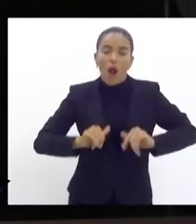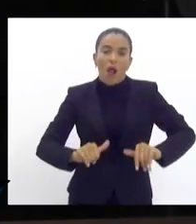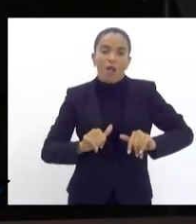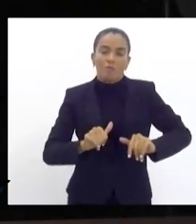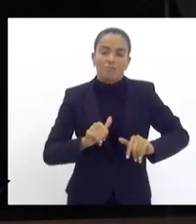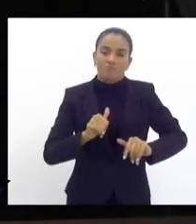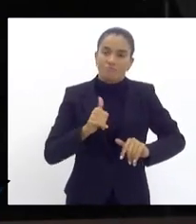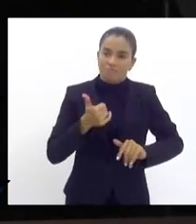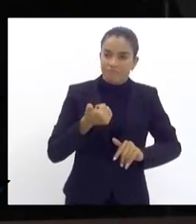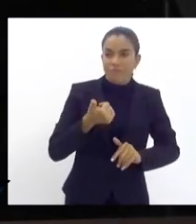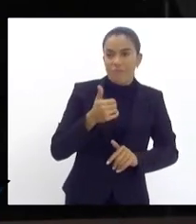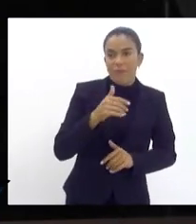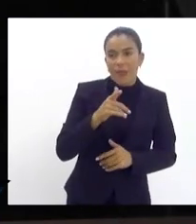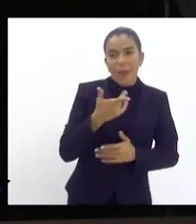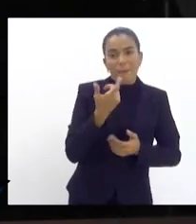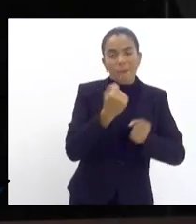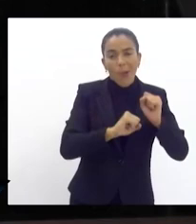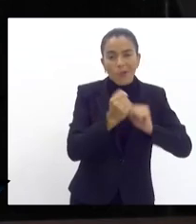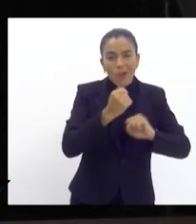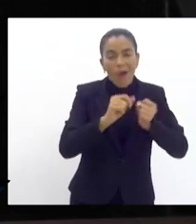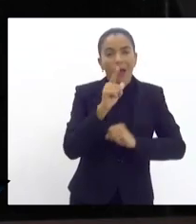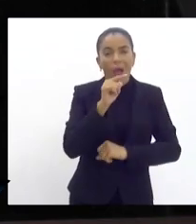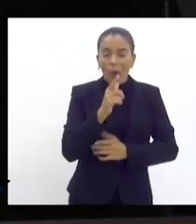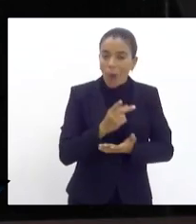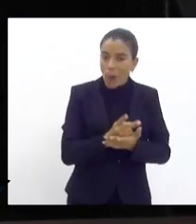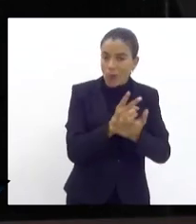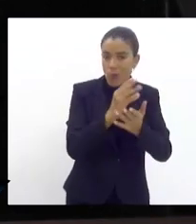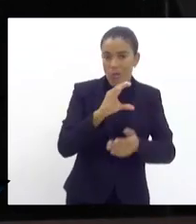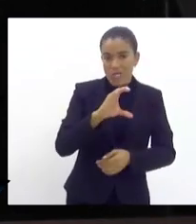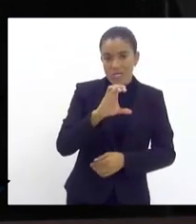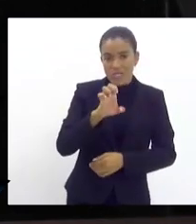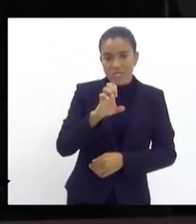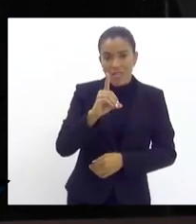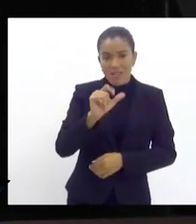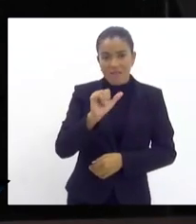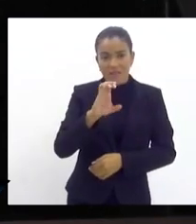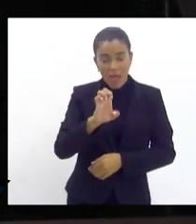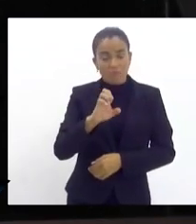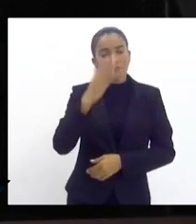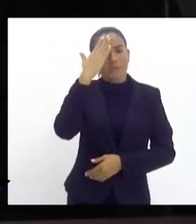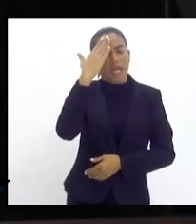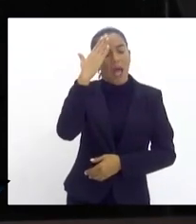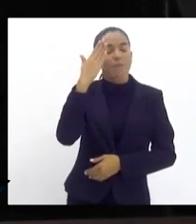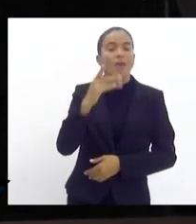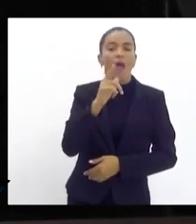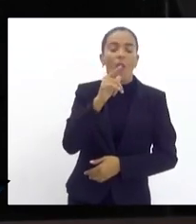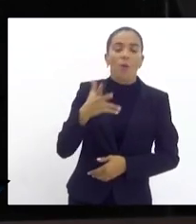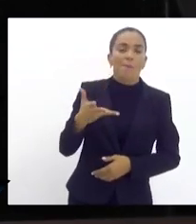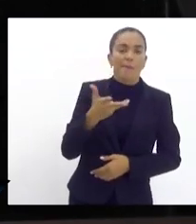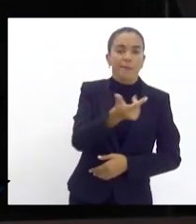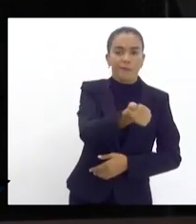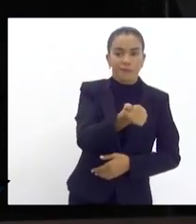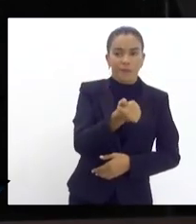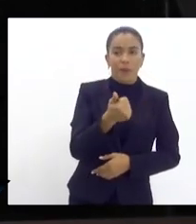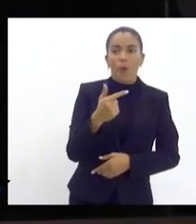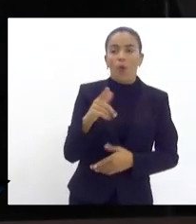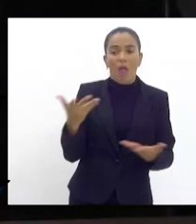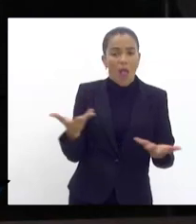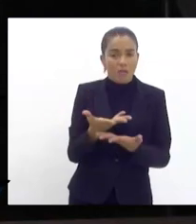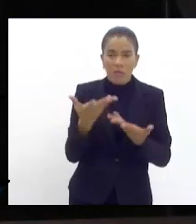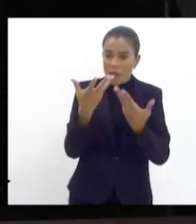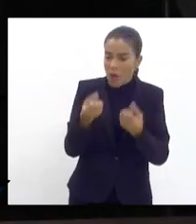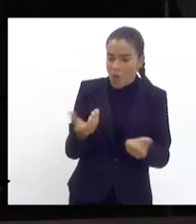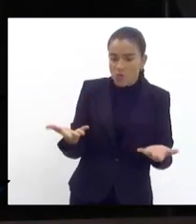CEDAI a produção de água continua com a CEDAI você sabe que a água é de boa qualidade o nós não podemos aceitar é o desmando que está hoje